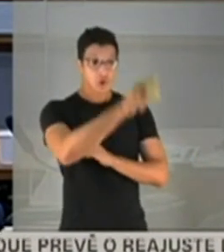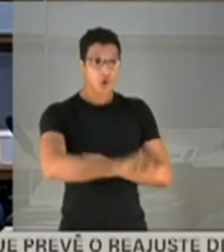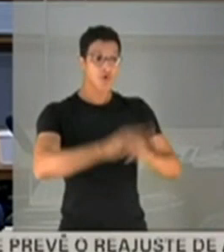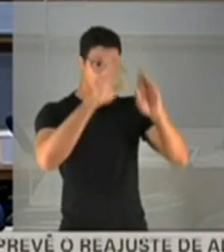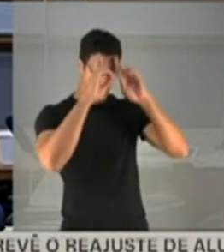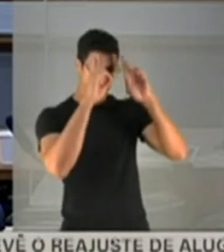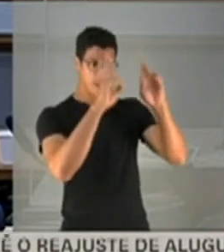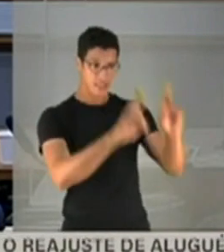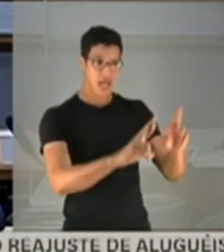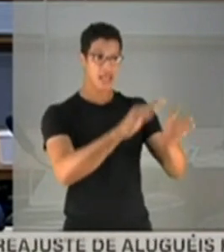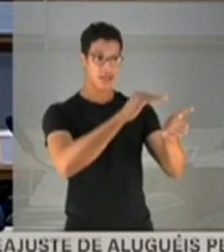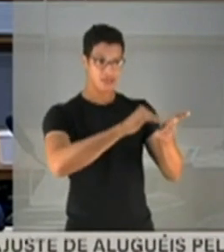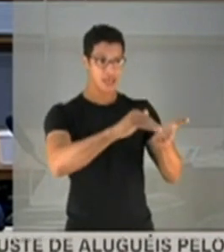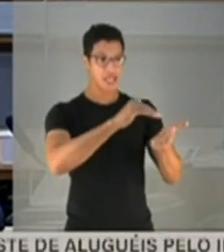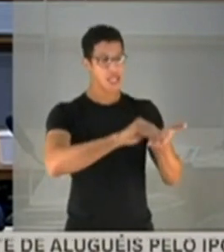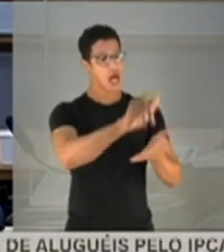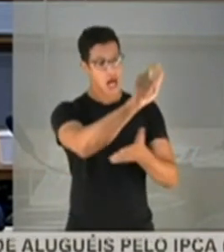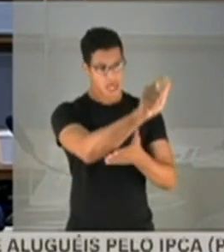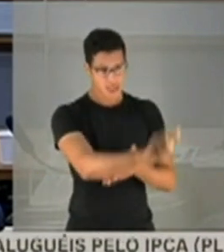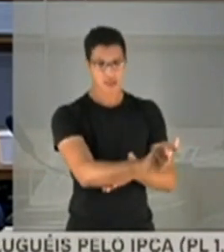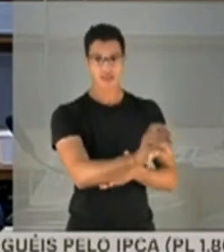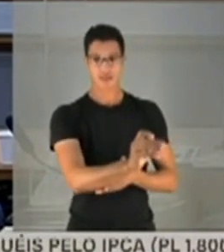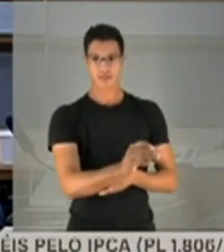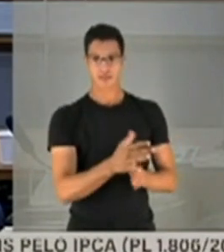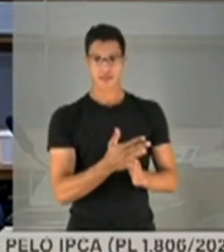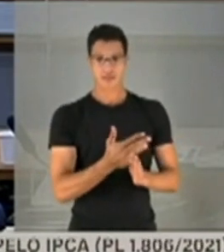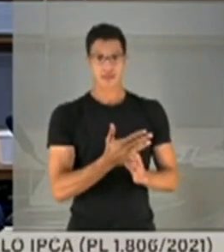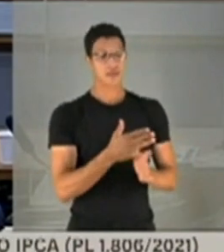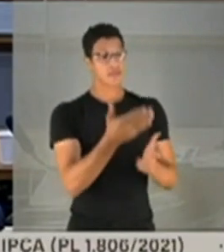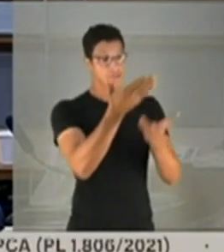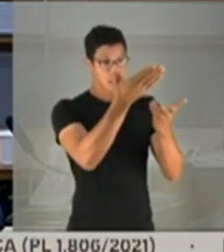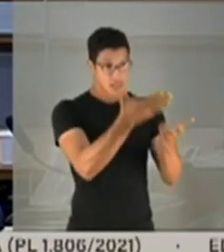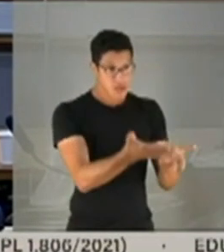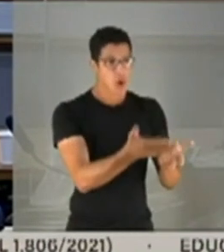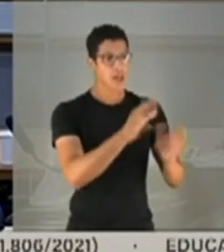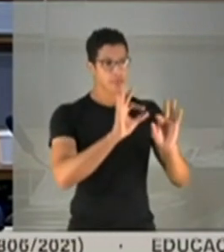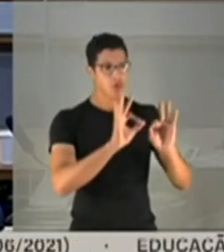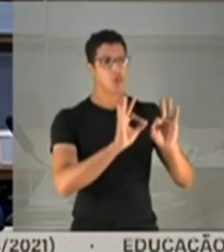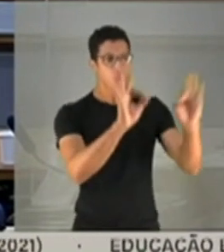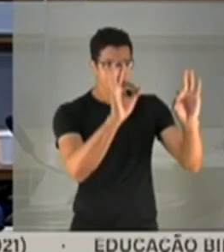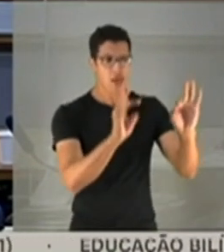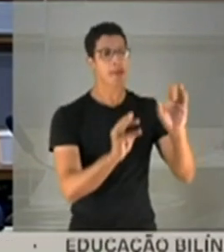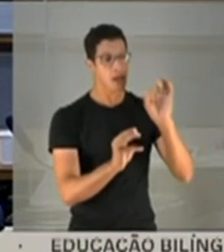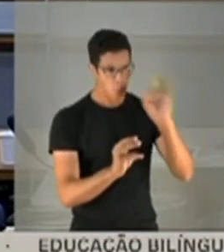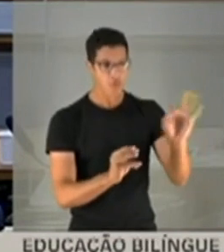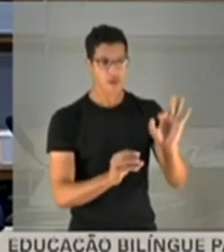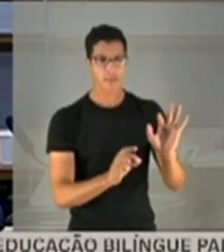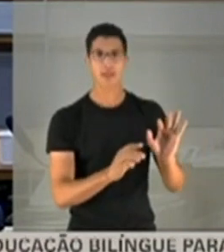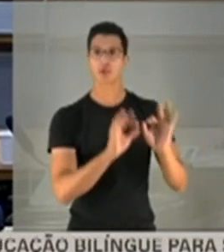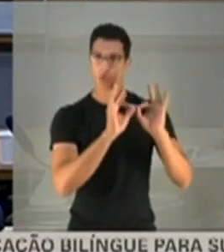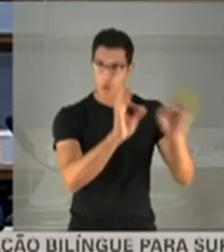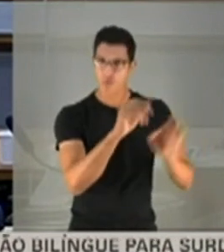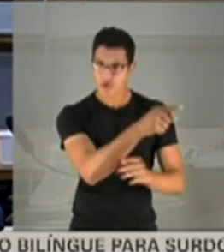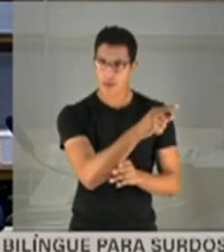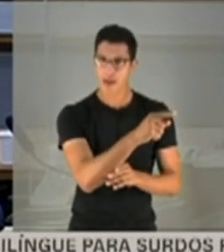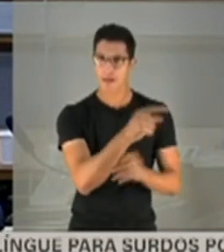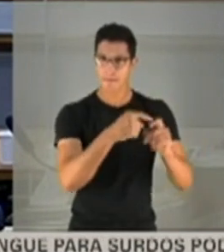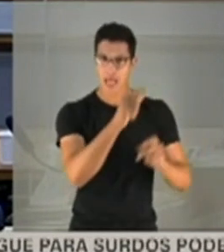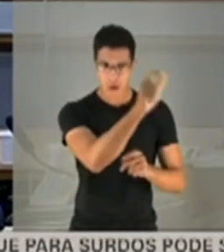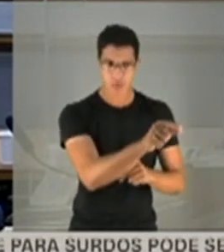à secretária. Bem respeitosamente. Vossa senhoria confirma, confirma.